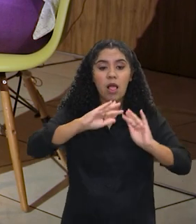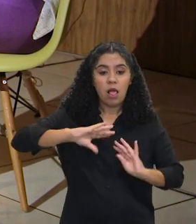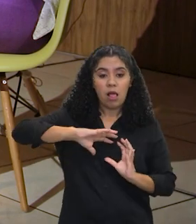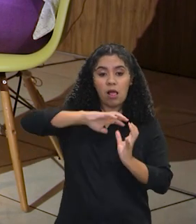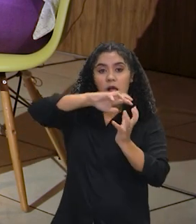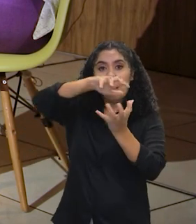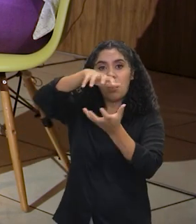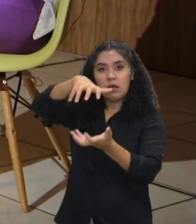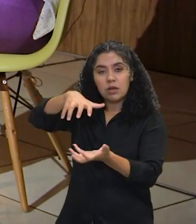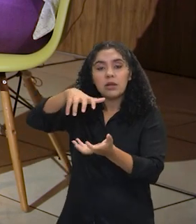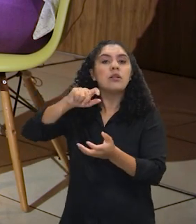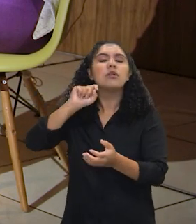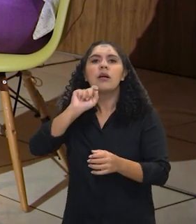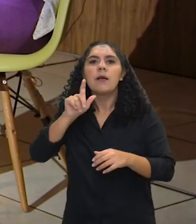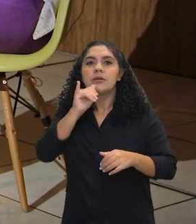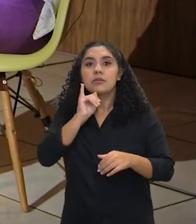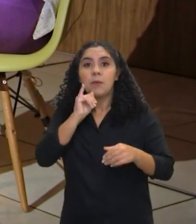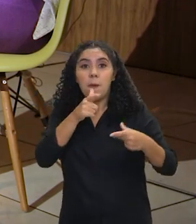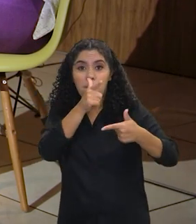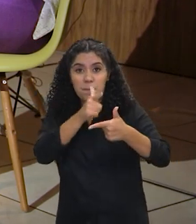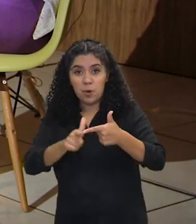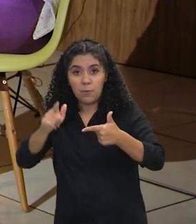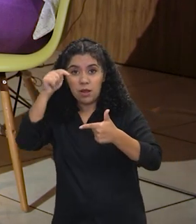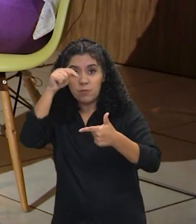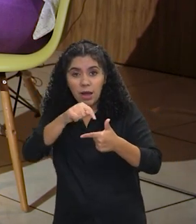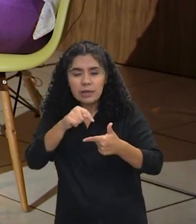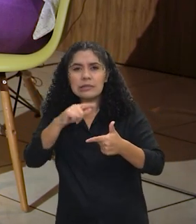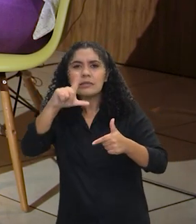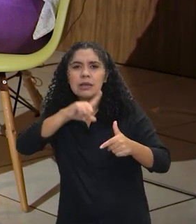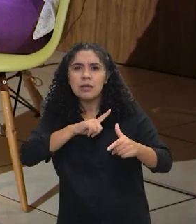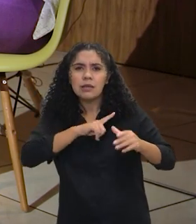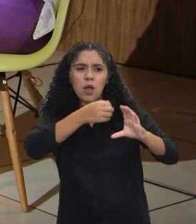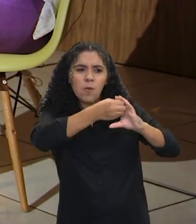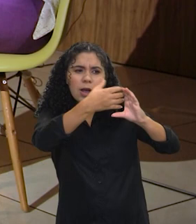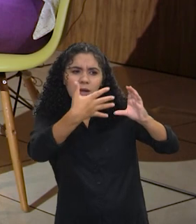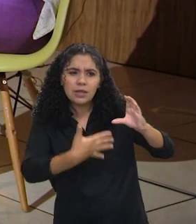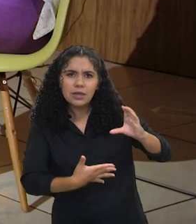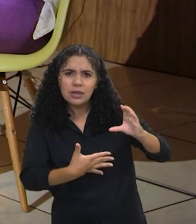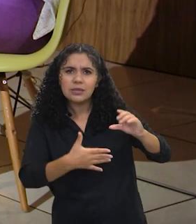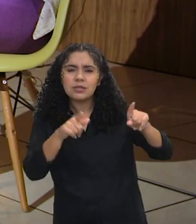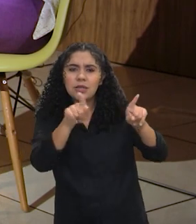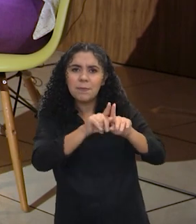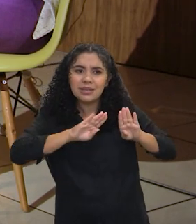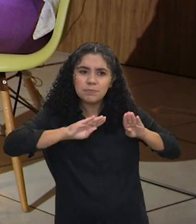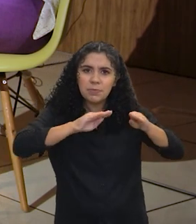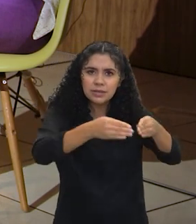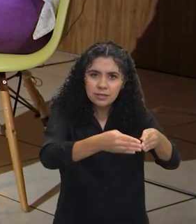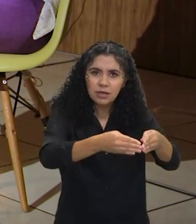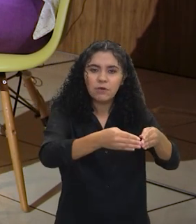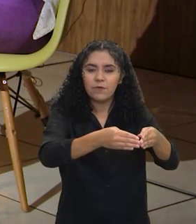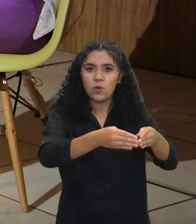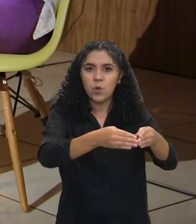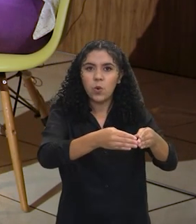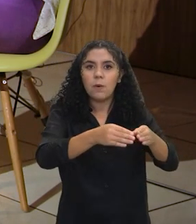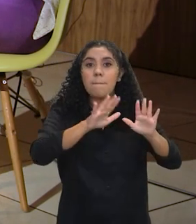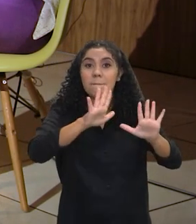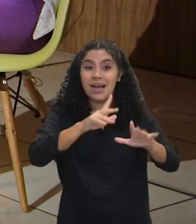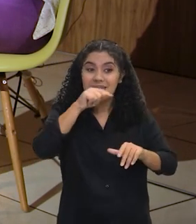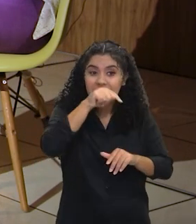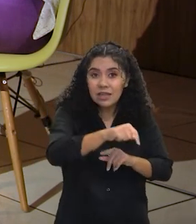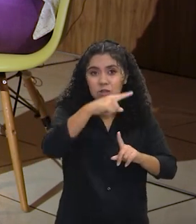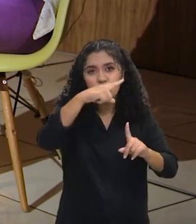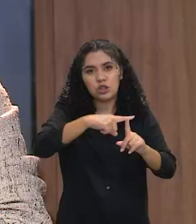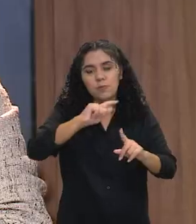porque nós estamos falando de um problema que, se ele tem, claro, características e especificidades no ambiente nacional, mas a real é que ele é um problema